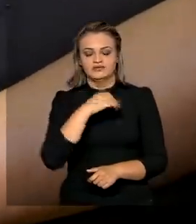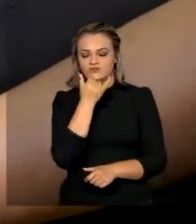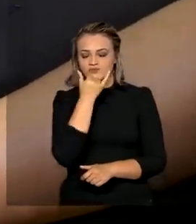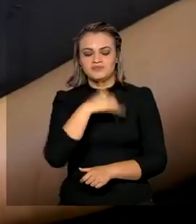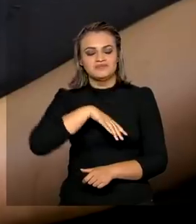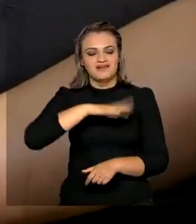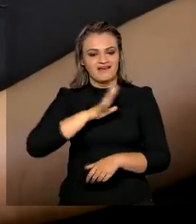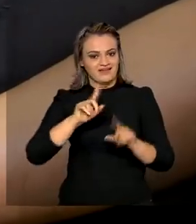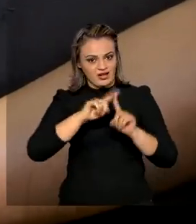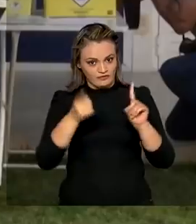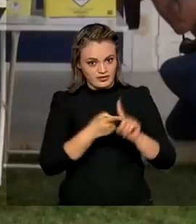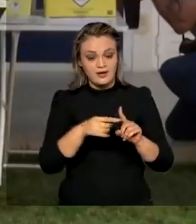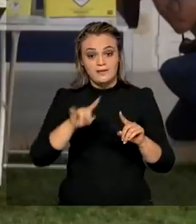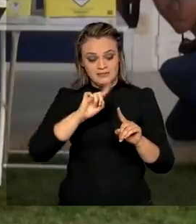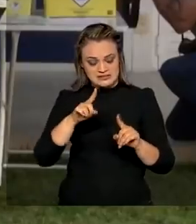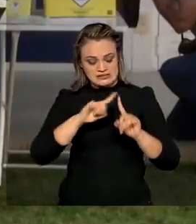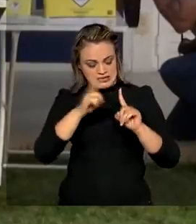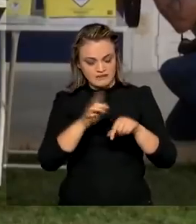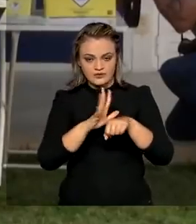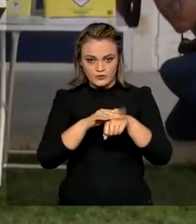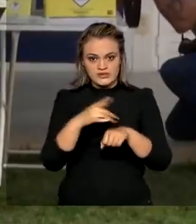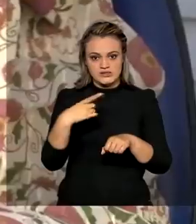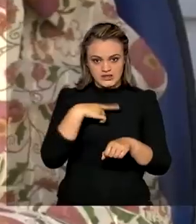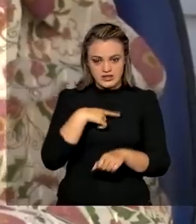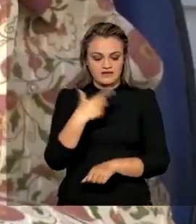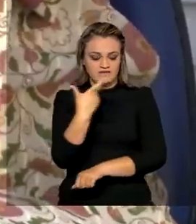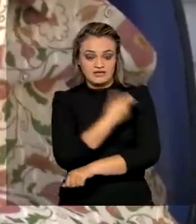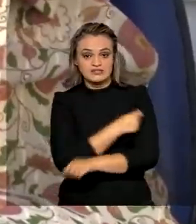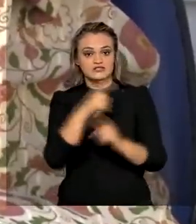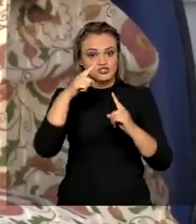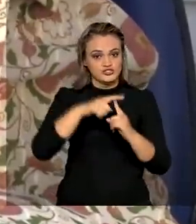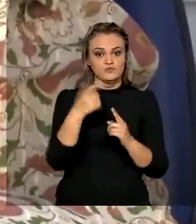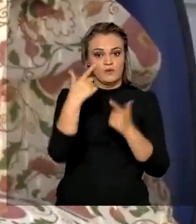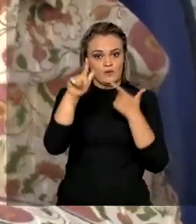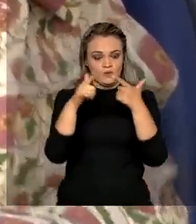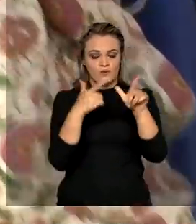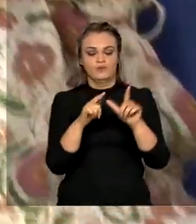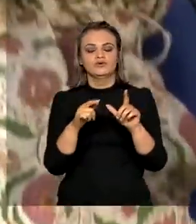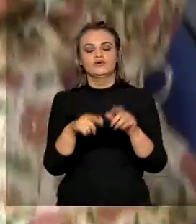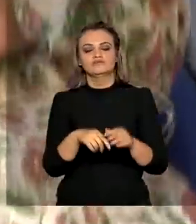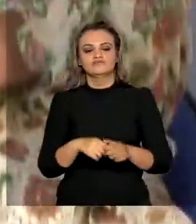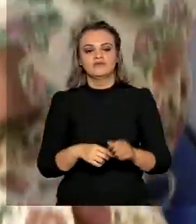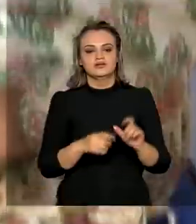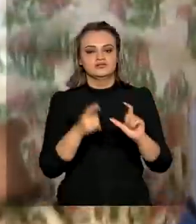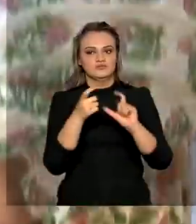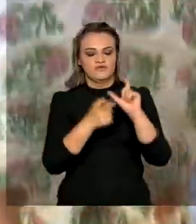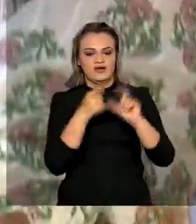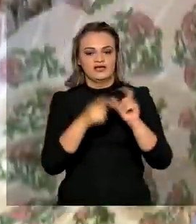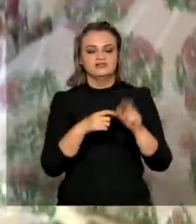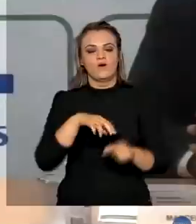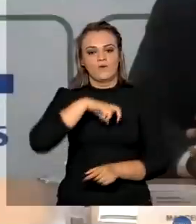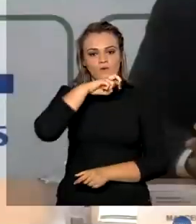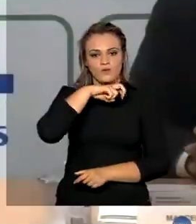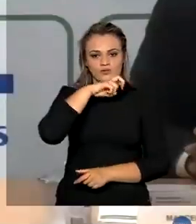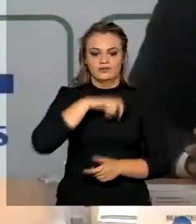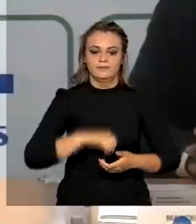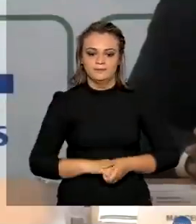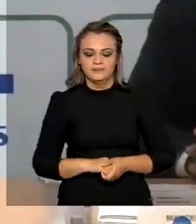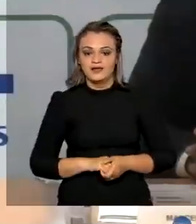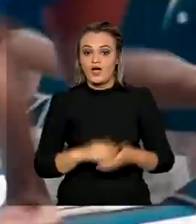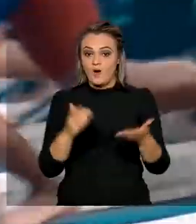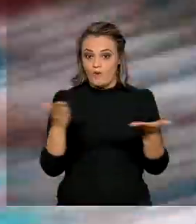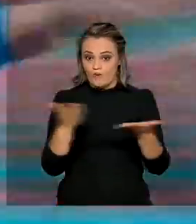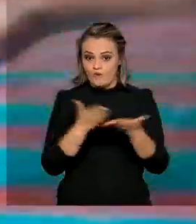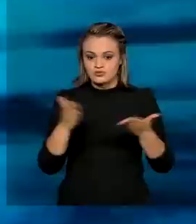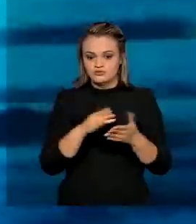com doenças crônicas ou pré-existentes devem receber apenas os imunizantes da Pfizer e Coronavac. A partir de